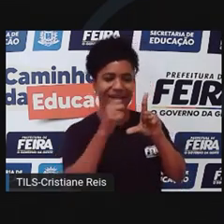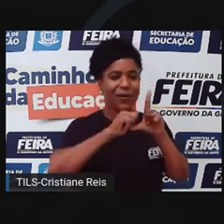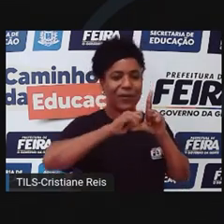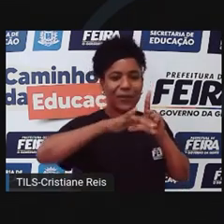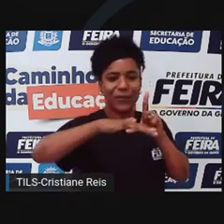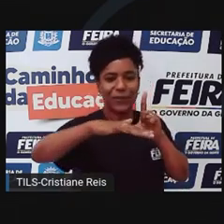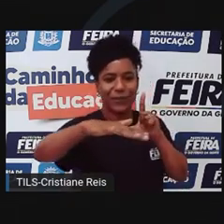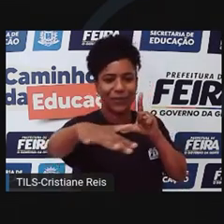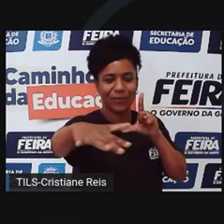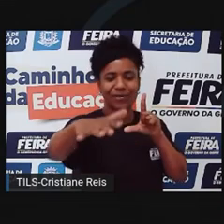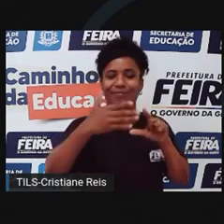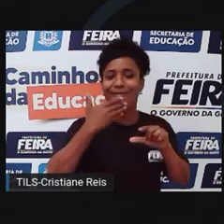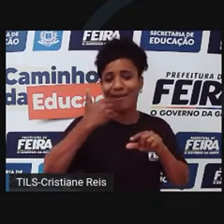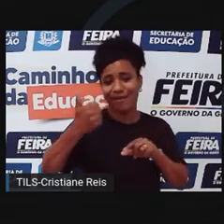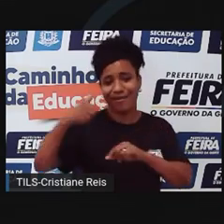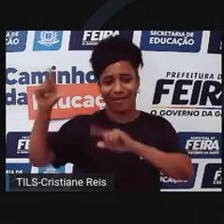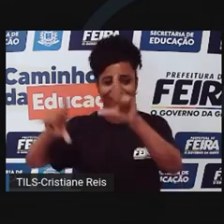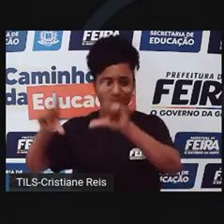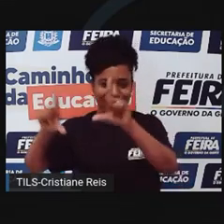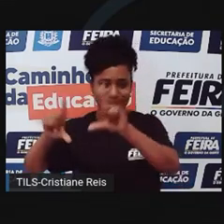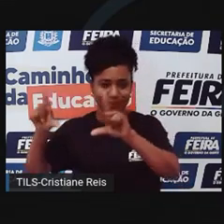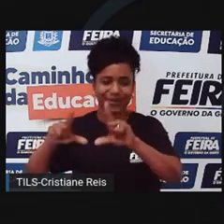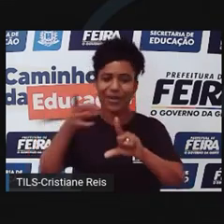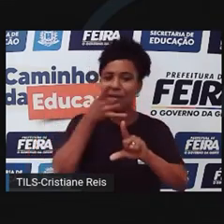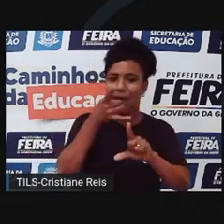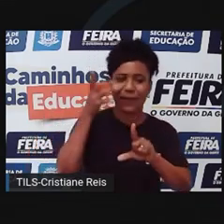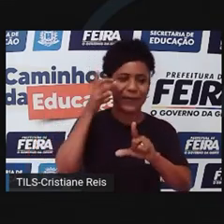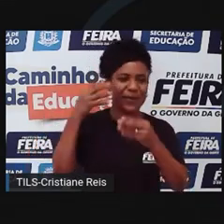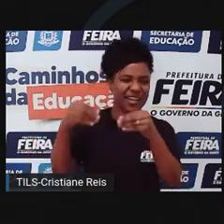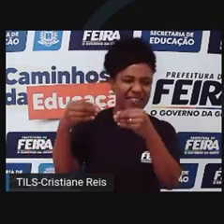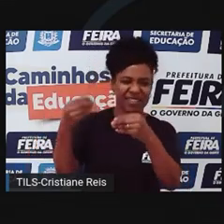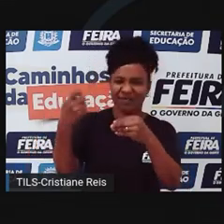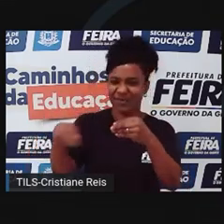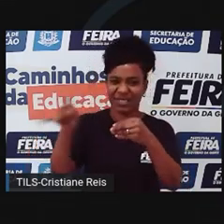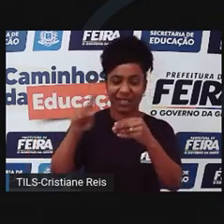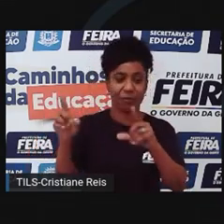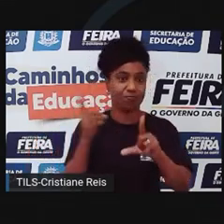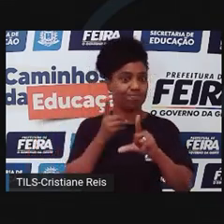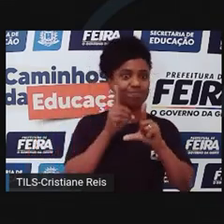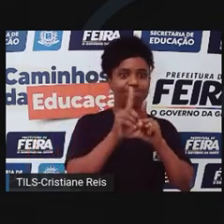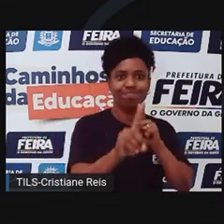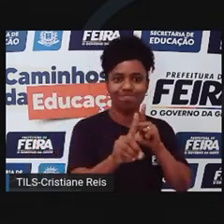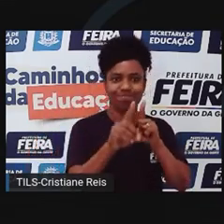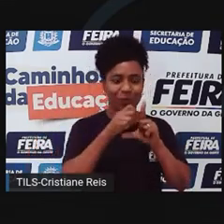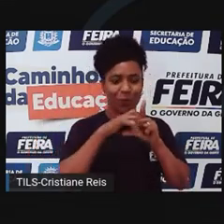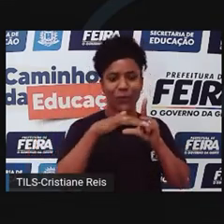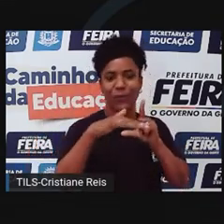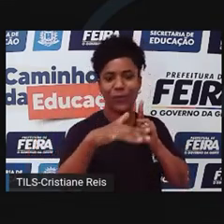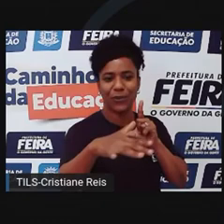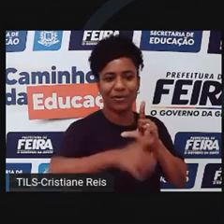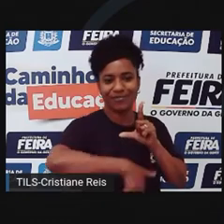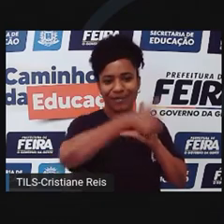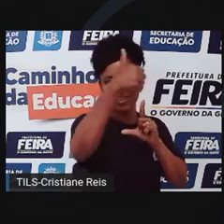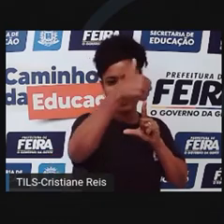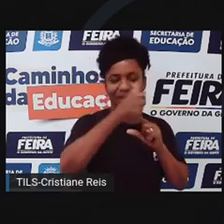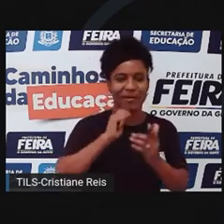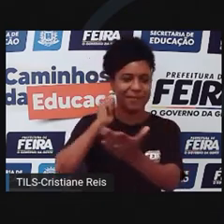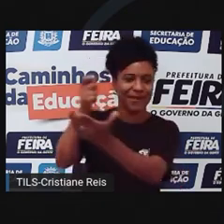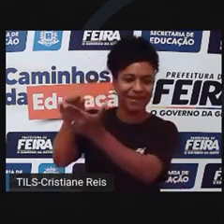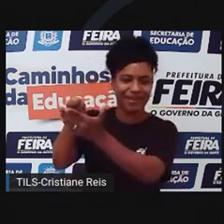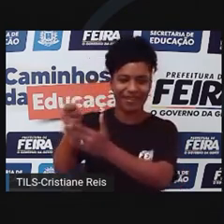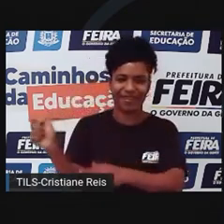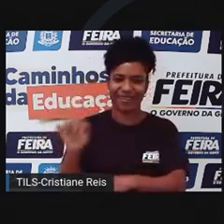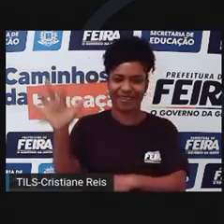conseguem impactar tanta gente através de seus posts na internet que acaba valendo mais a pena do que pagar milhares de reais por uma